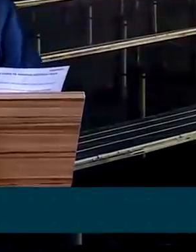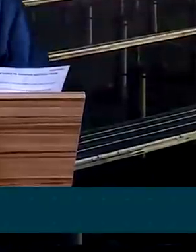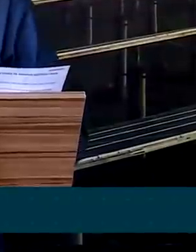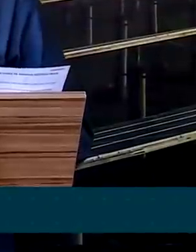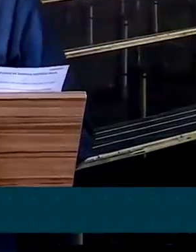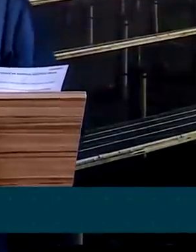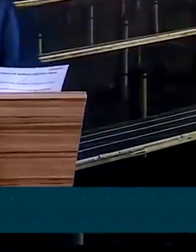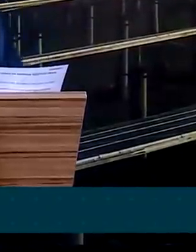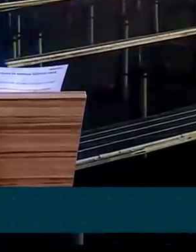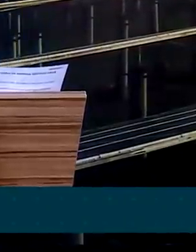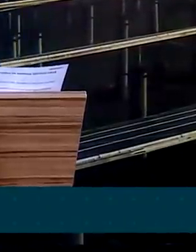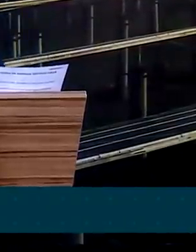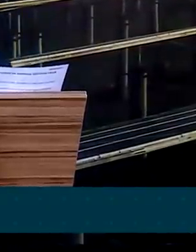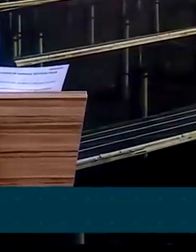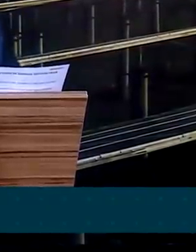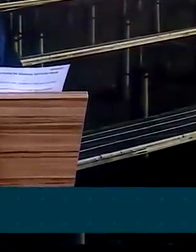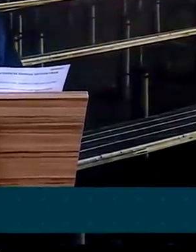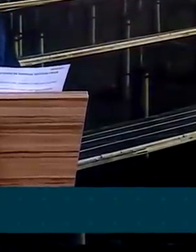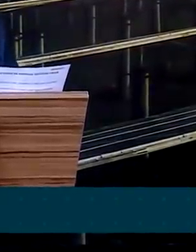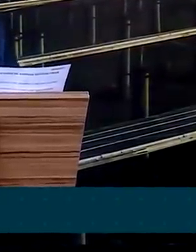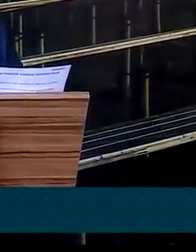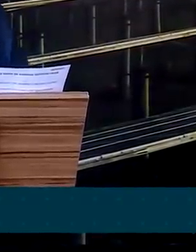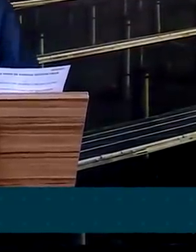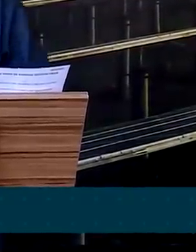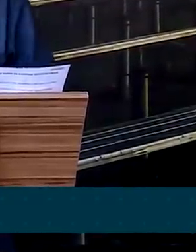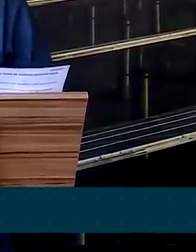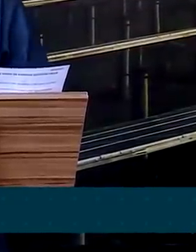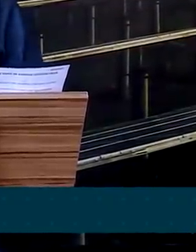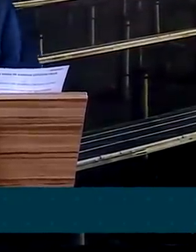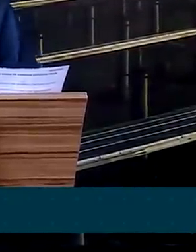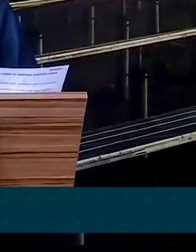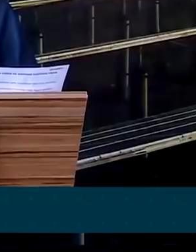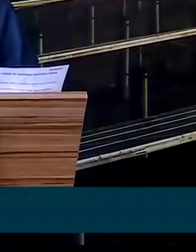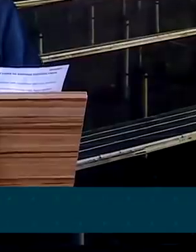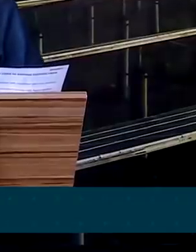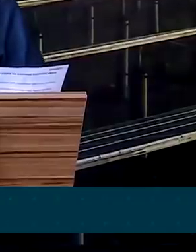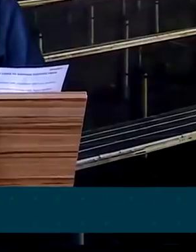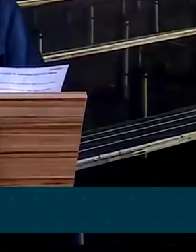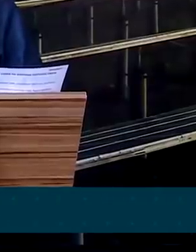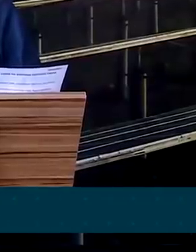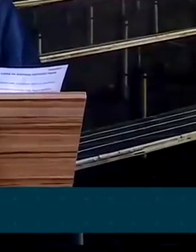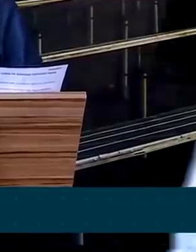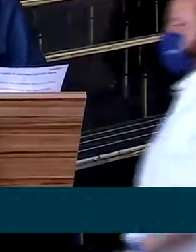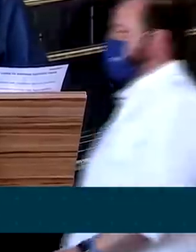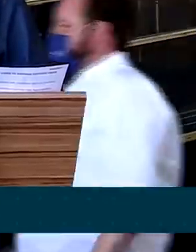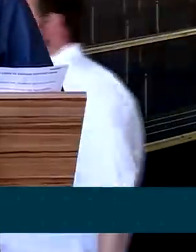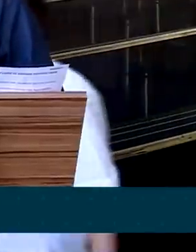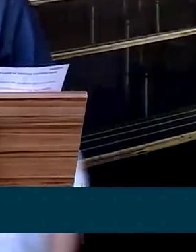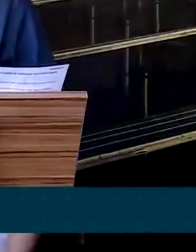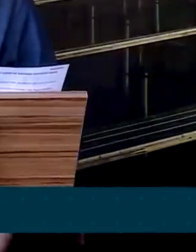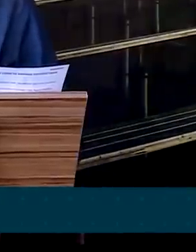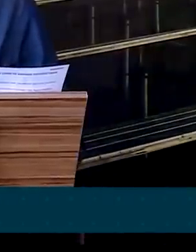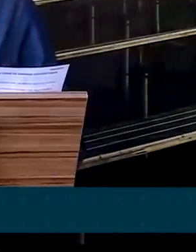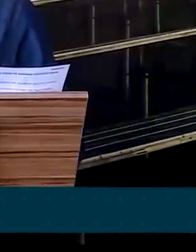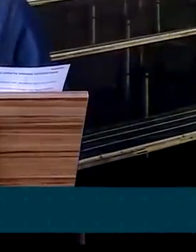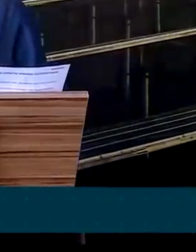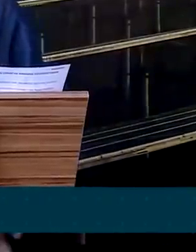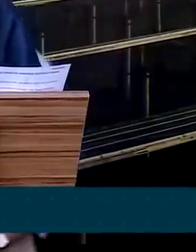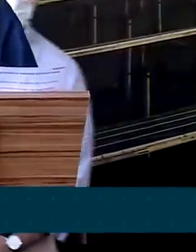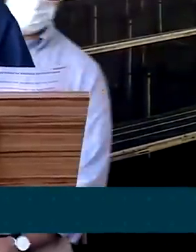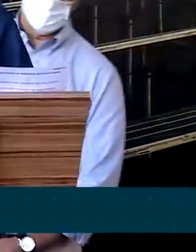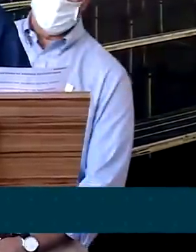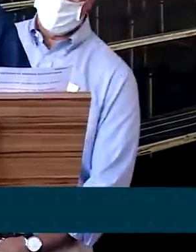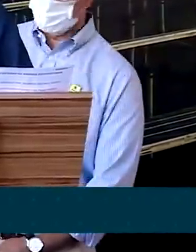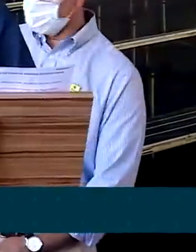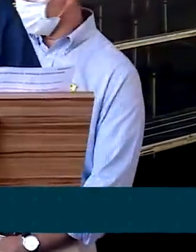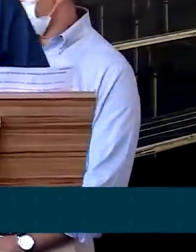-se às medidas outras, como disse aqui, a magra e o caiado, a isenção de impostos, estas realidades